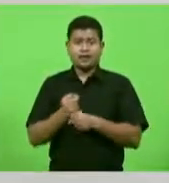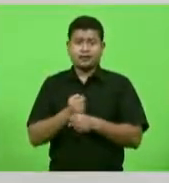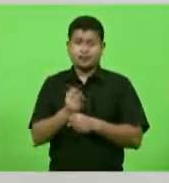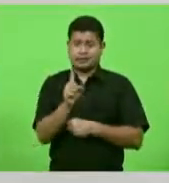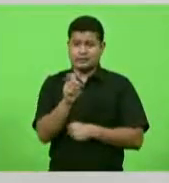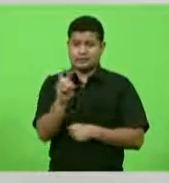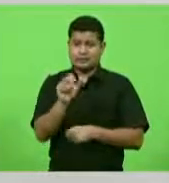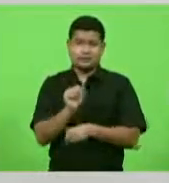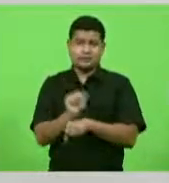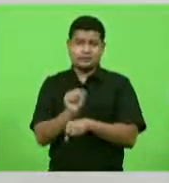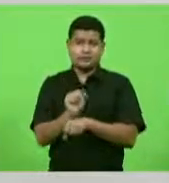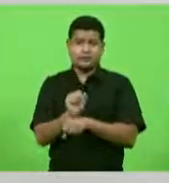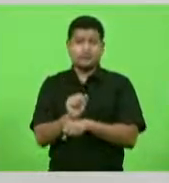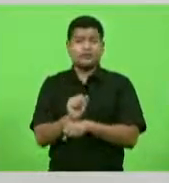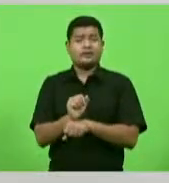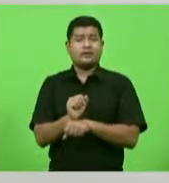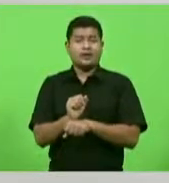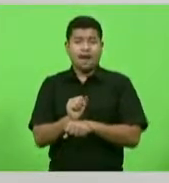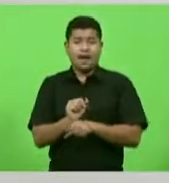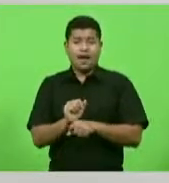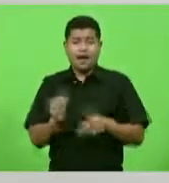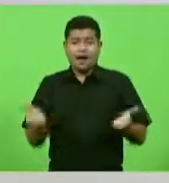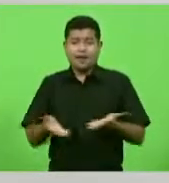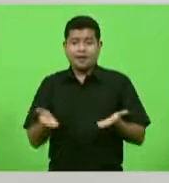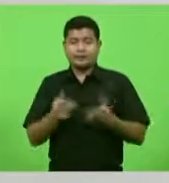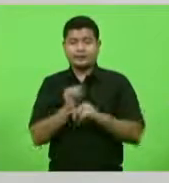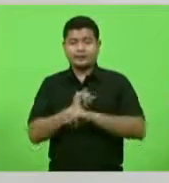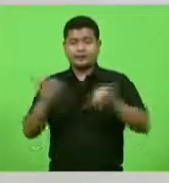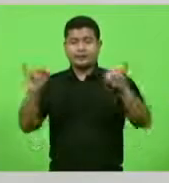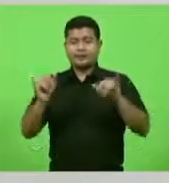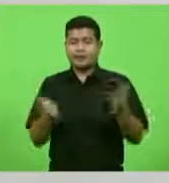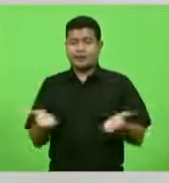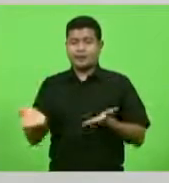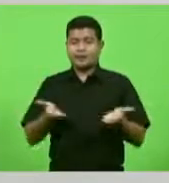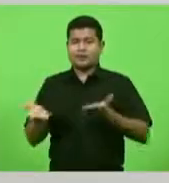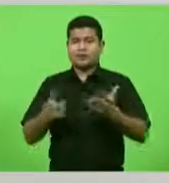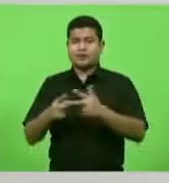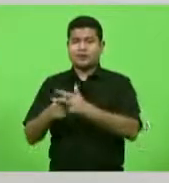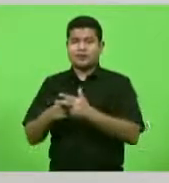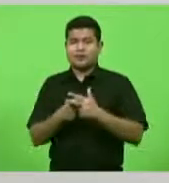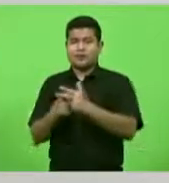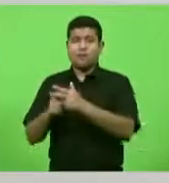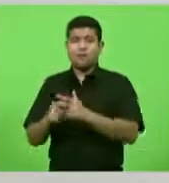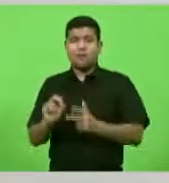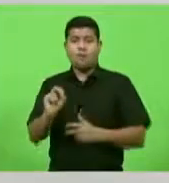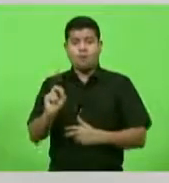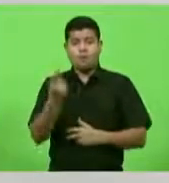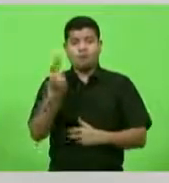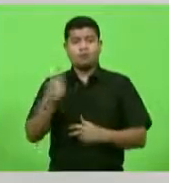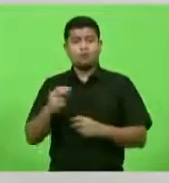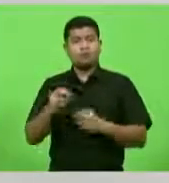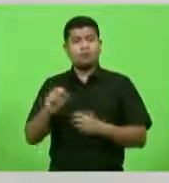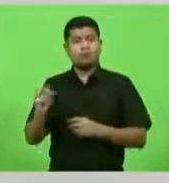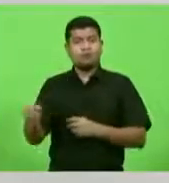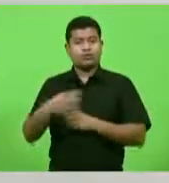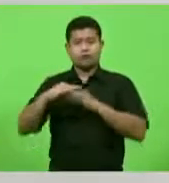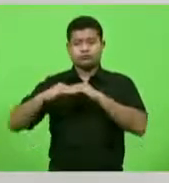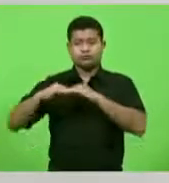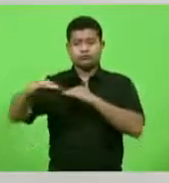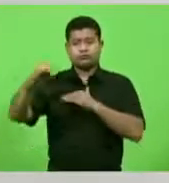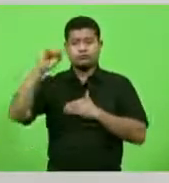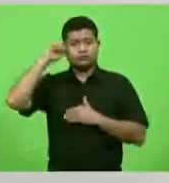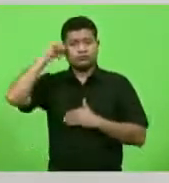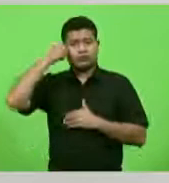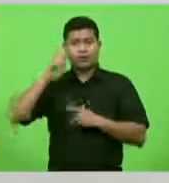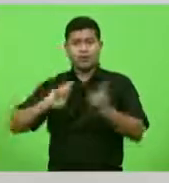finalmente será lançada a listação para revitalização ou nova pavimentação, podemos dizer assim,